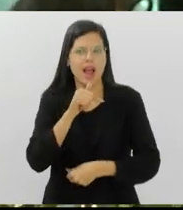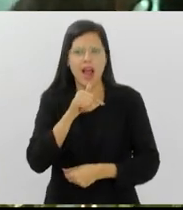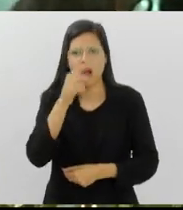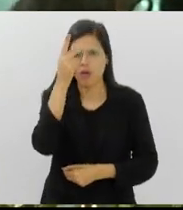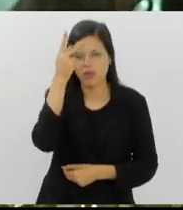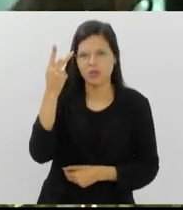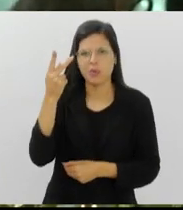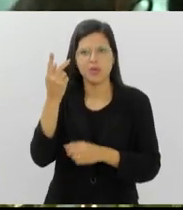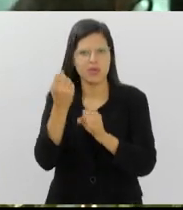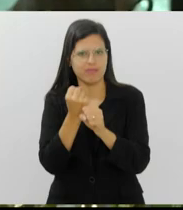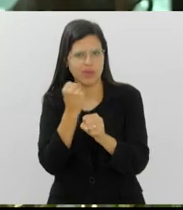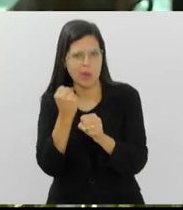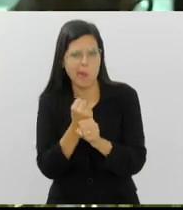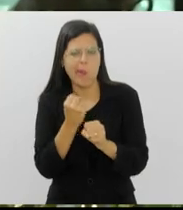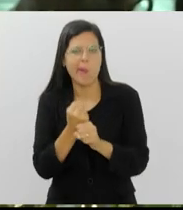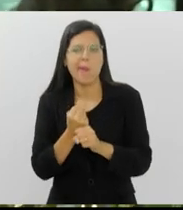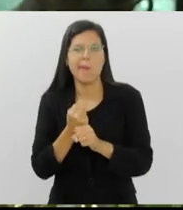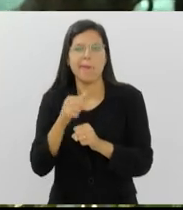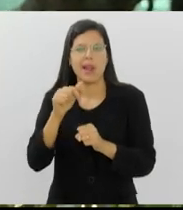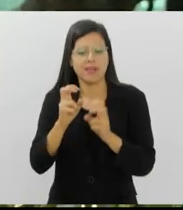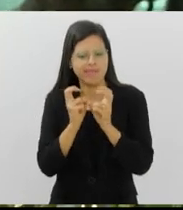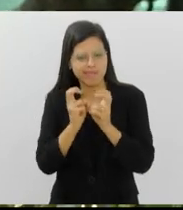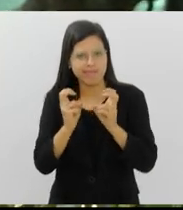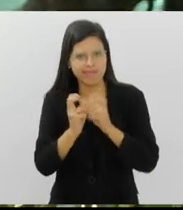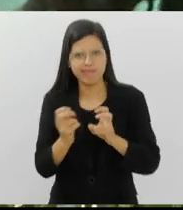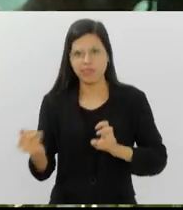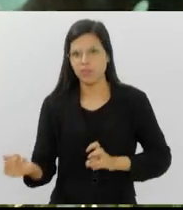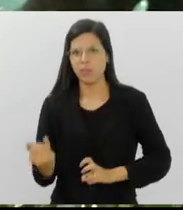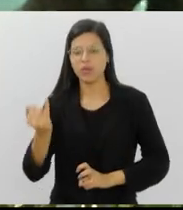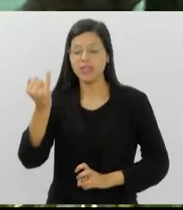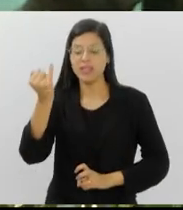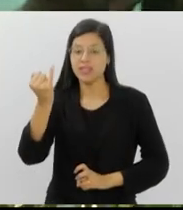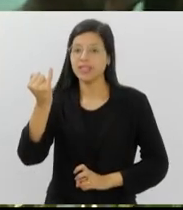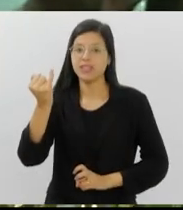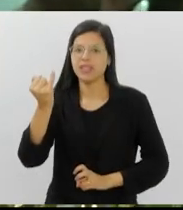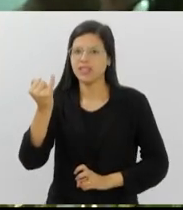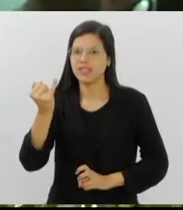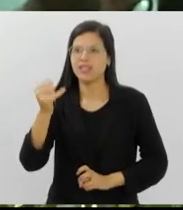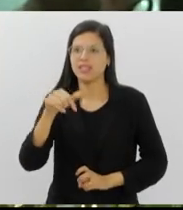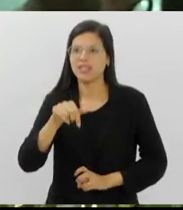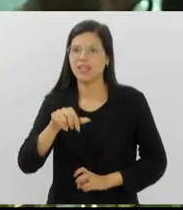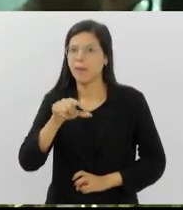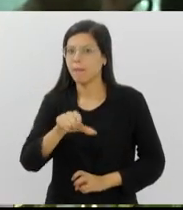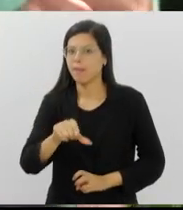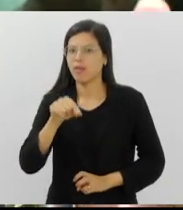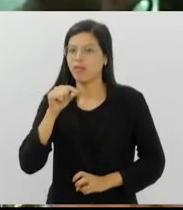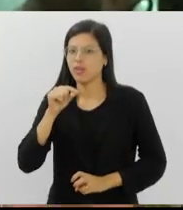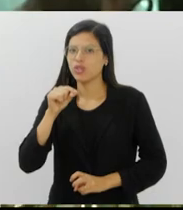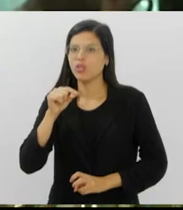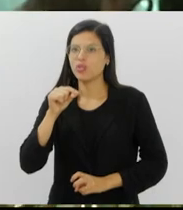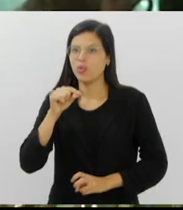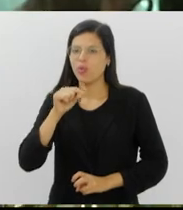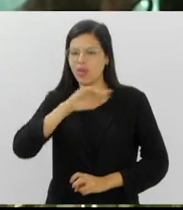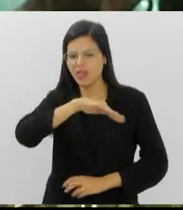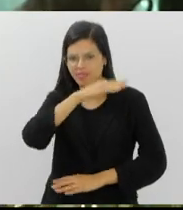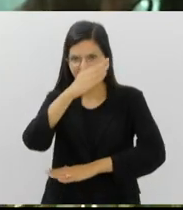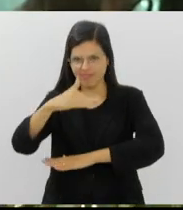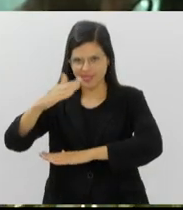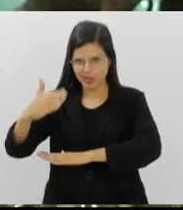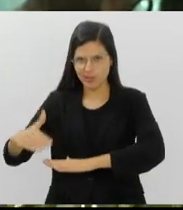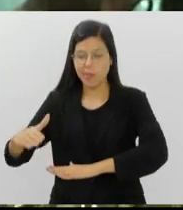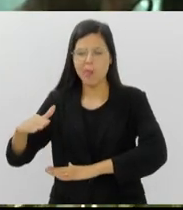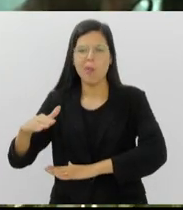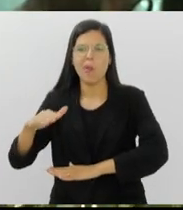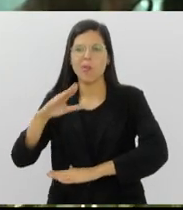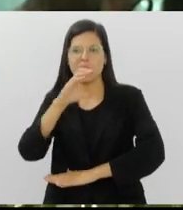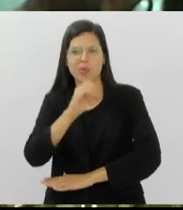obra. Enfim, o trem do Corcovado tem uma importância fundamental pela escolha do pedestal natural, que é o Morro do Corcovado, para a construção do